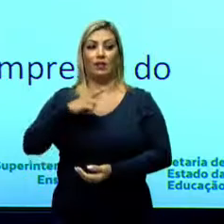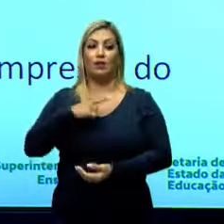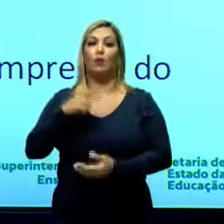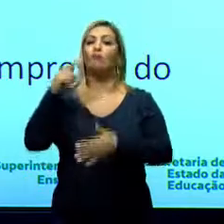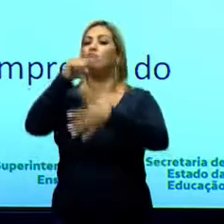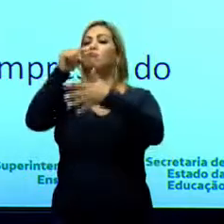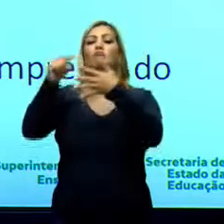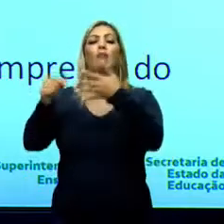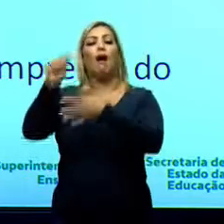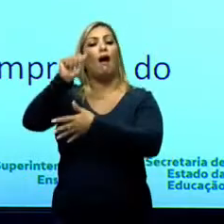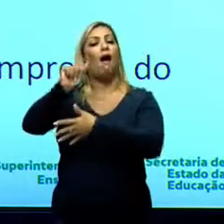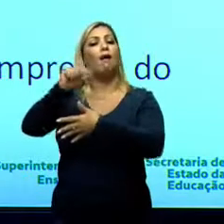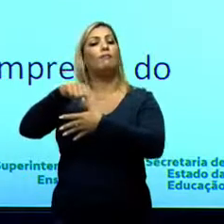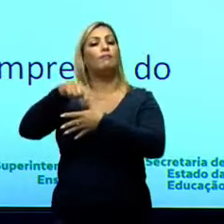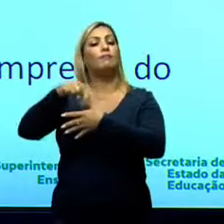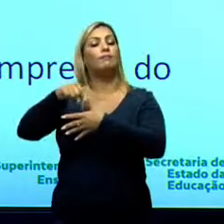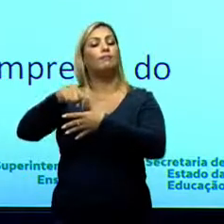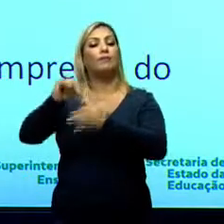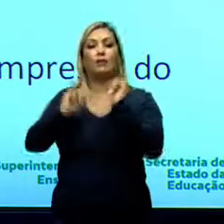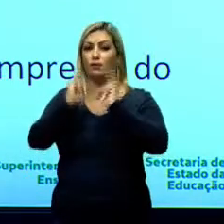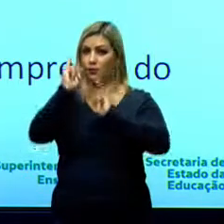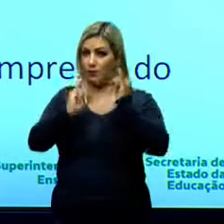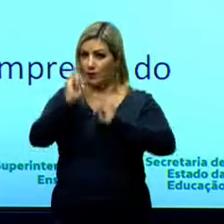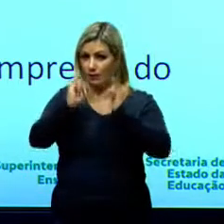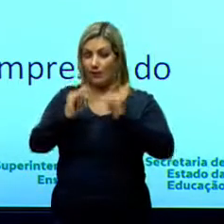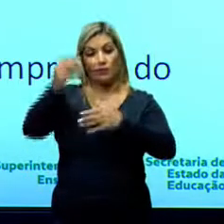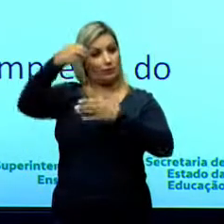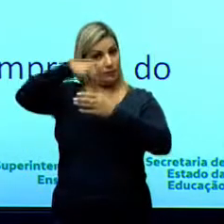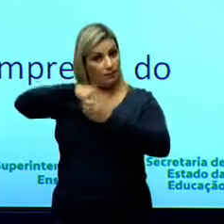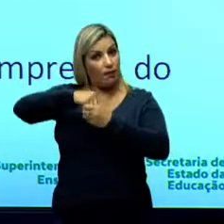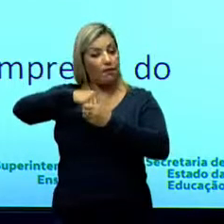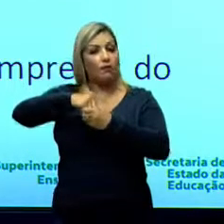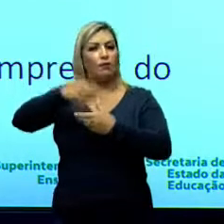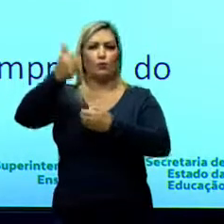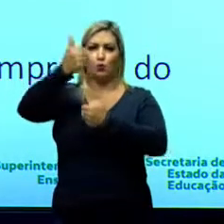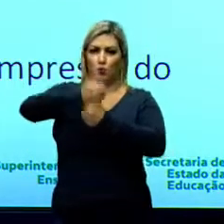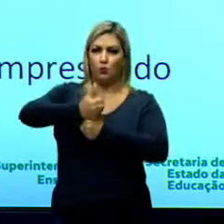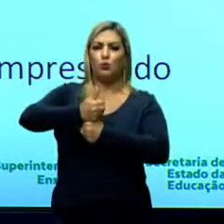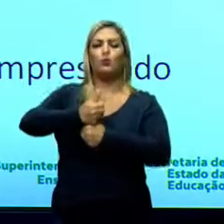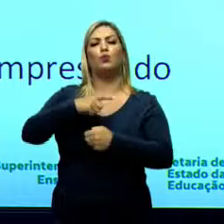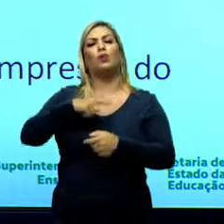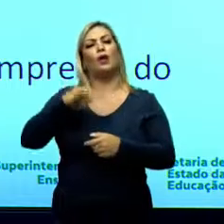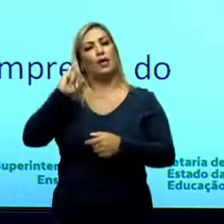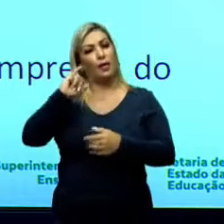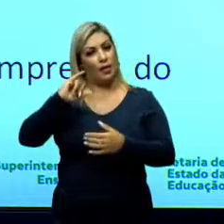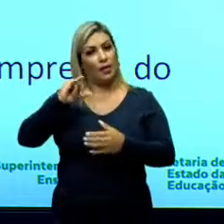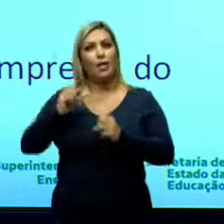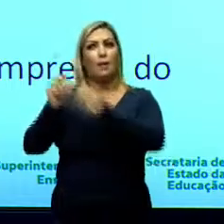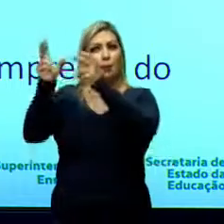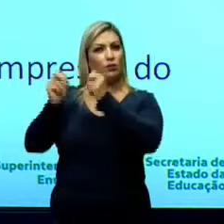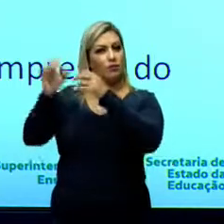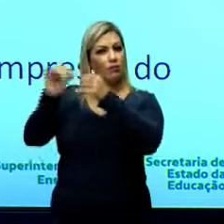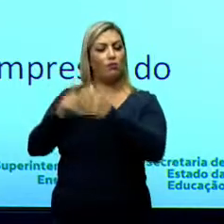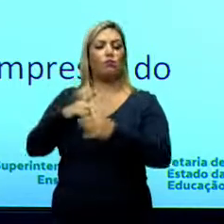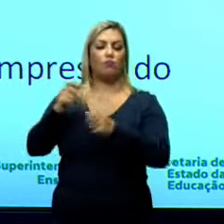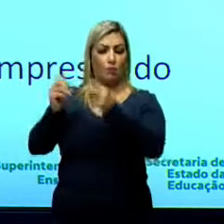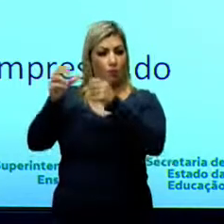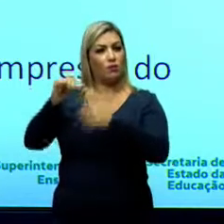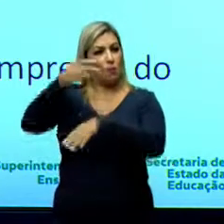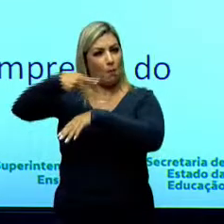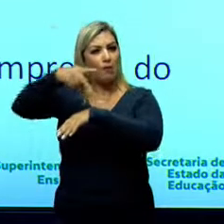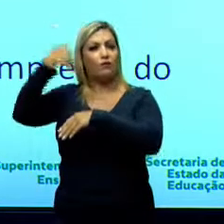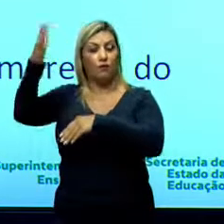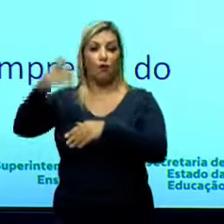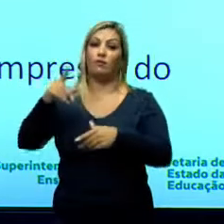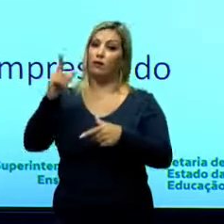alternativas. Letra A. A industrialização interna para substituir as importações. Na letra A, a gente já vê aí